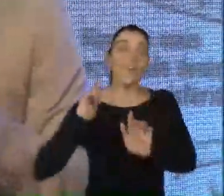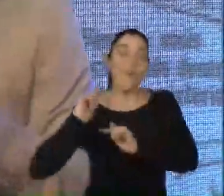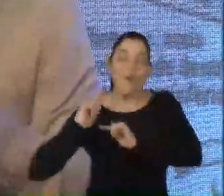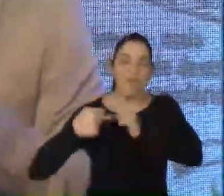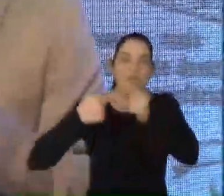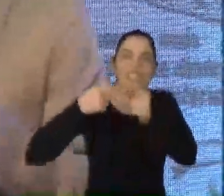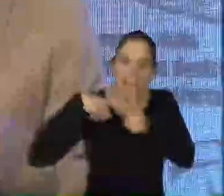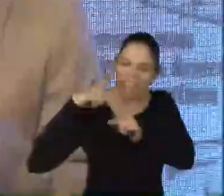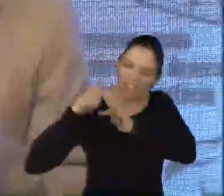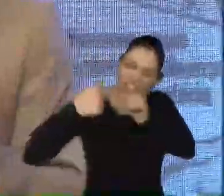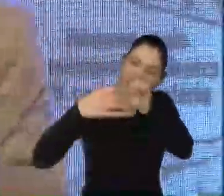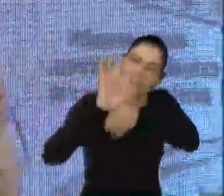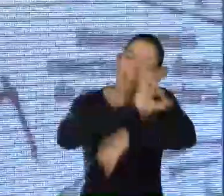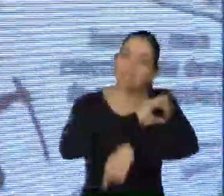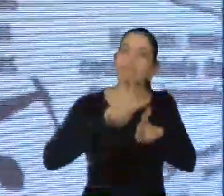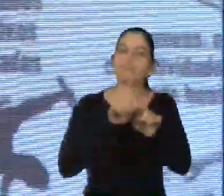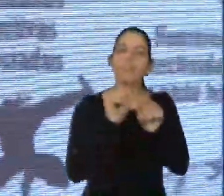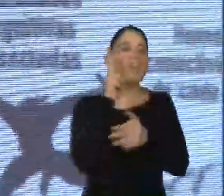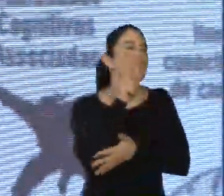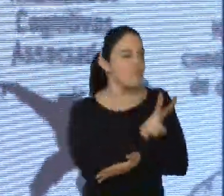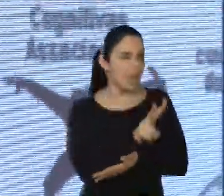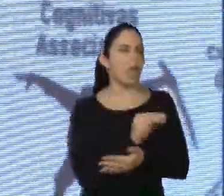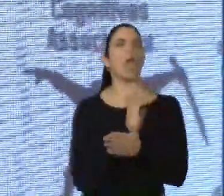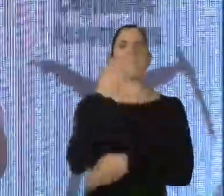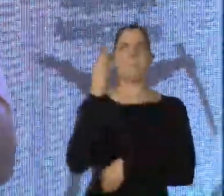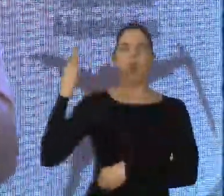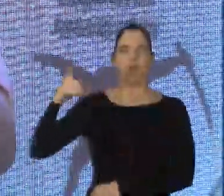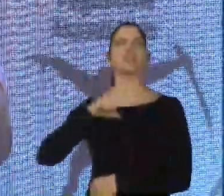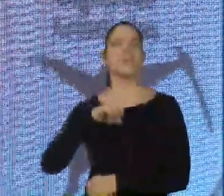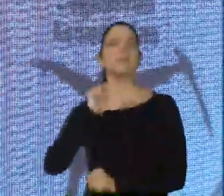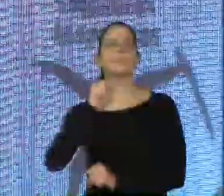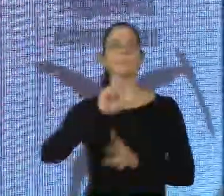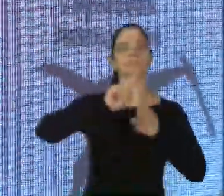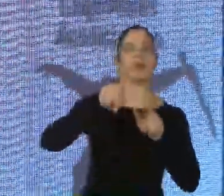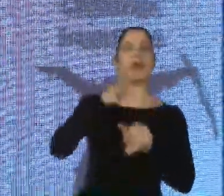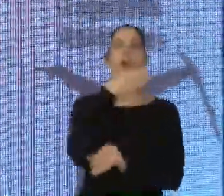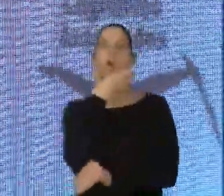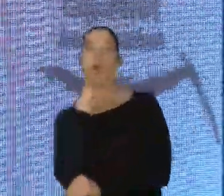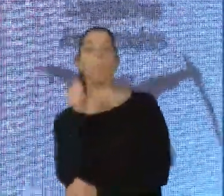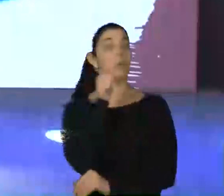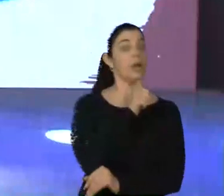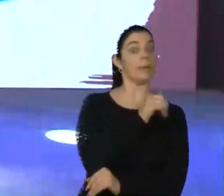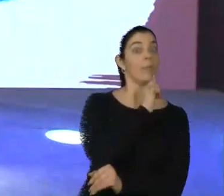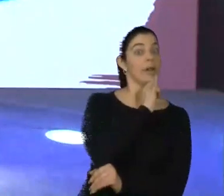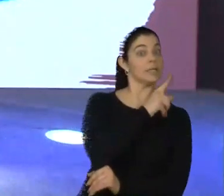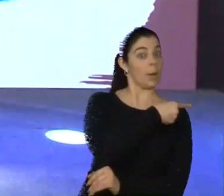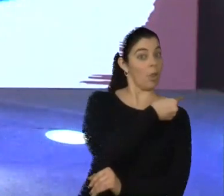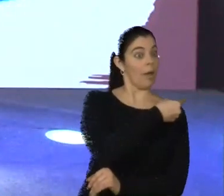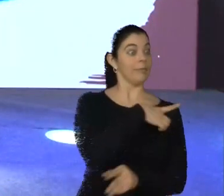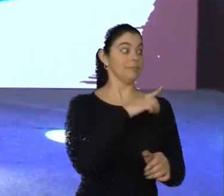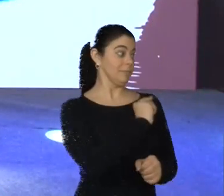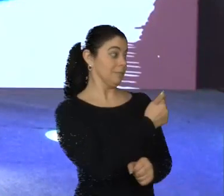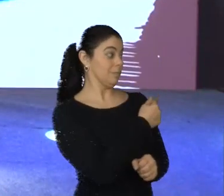indivíduo. Porque, do ponto de vista biológico, existe diferença dentro do cérebro do homem e da mulher. Os homens, e aqui eu tenho uma lâmina